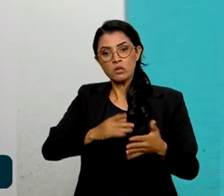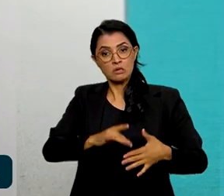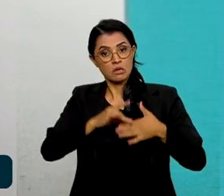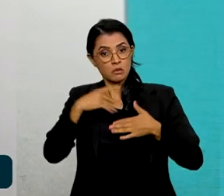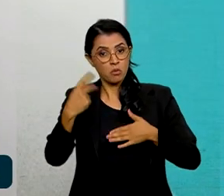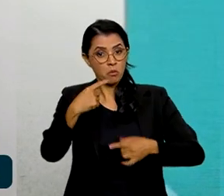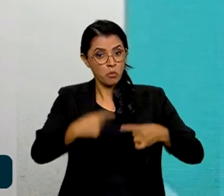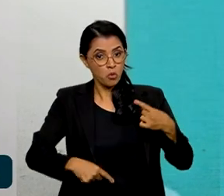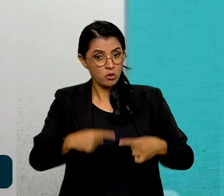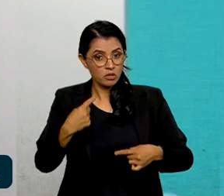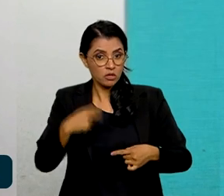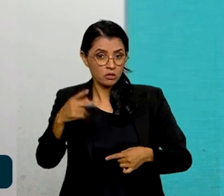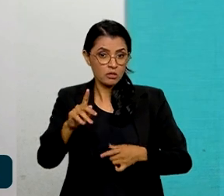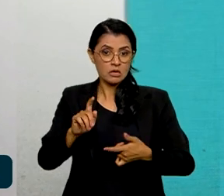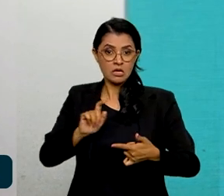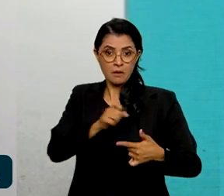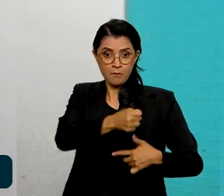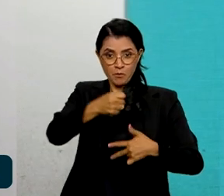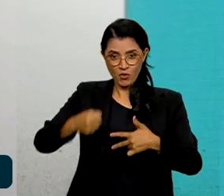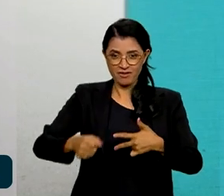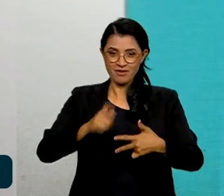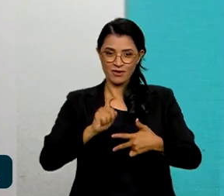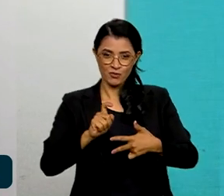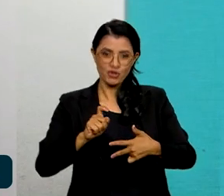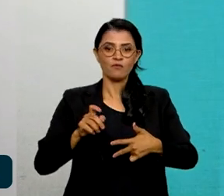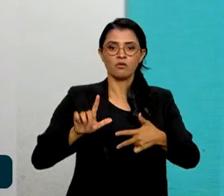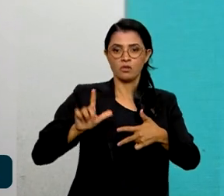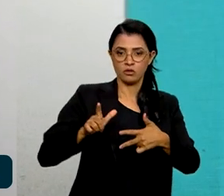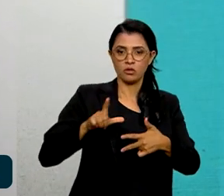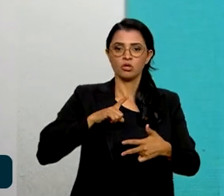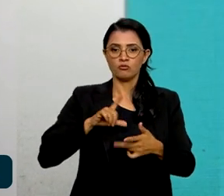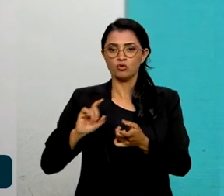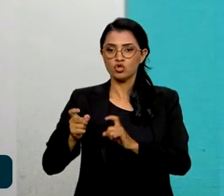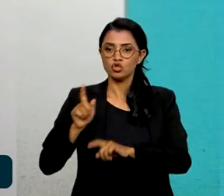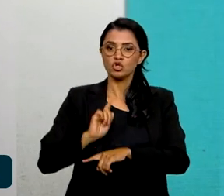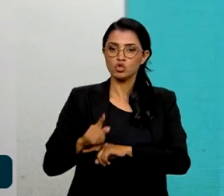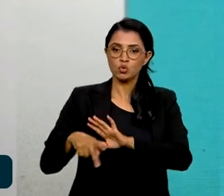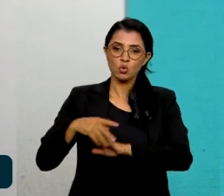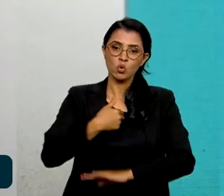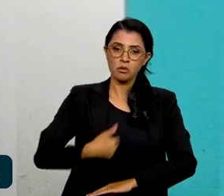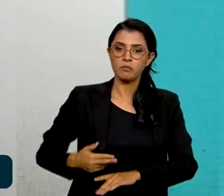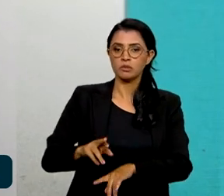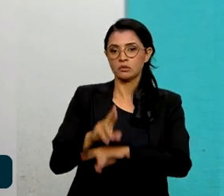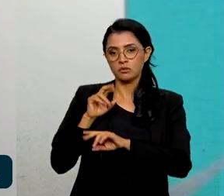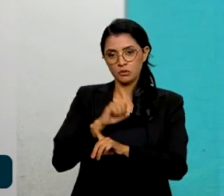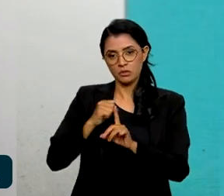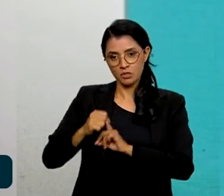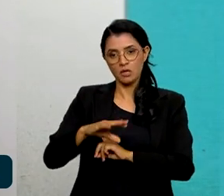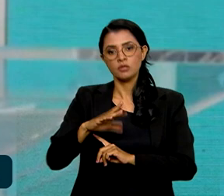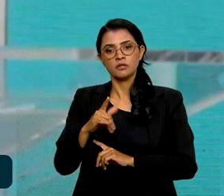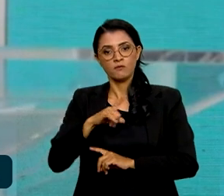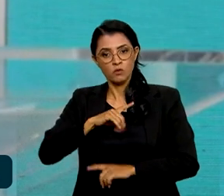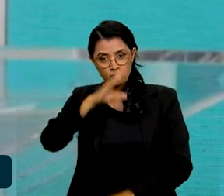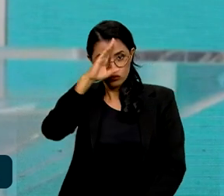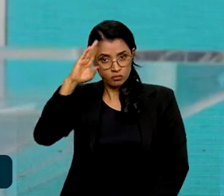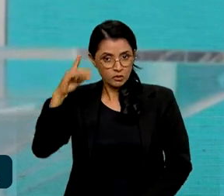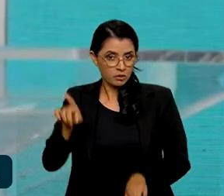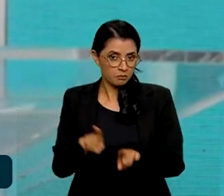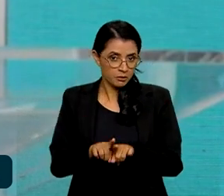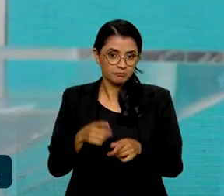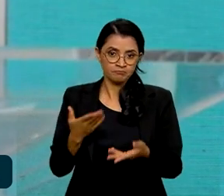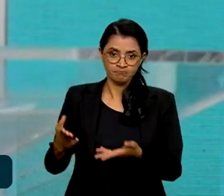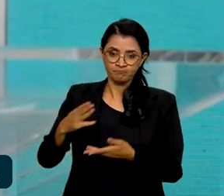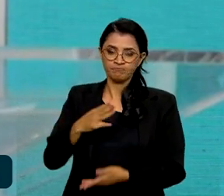políticas dos poderes executivos e legislativos, gestores públicos e representantes da sociedade civil e da academia. A ministra